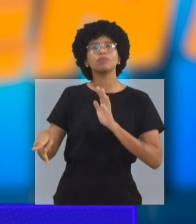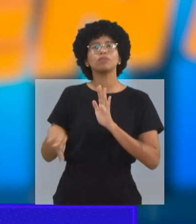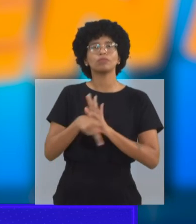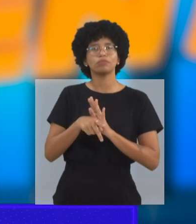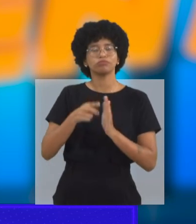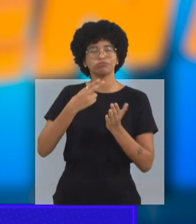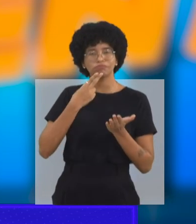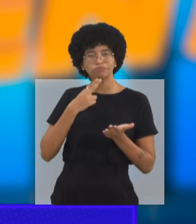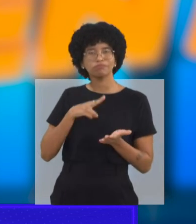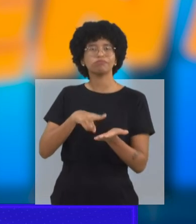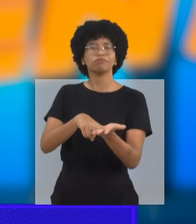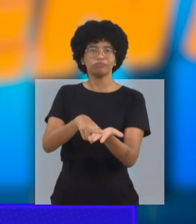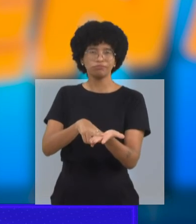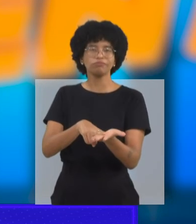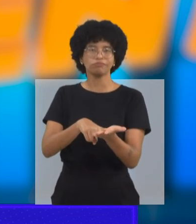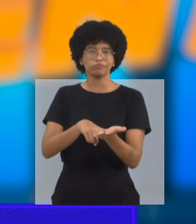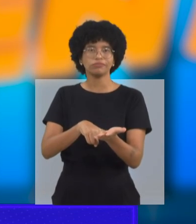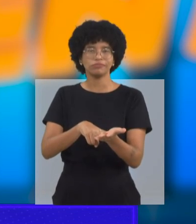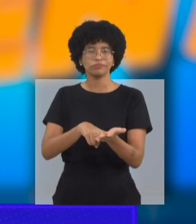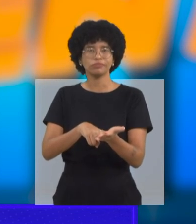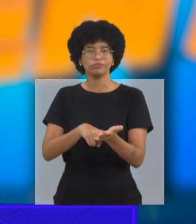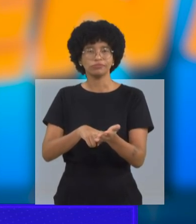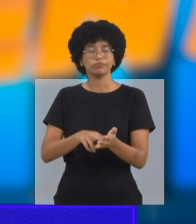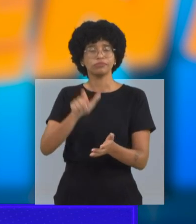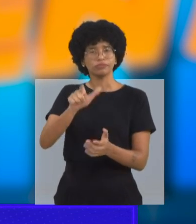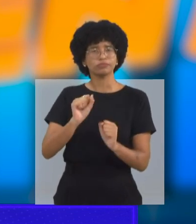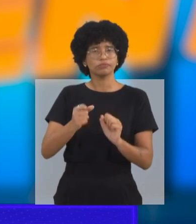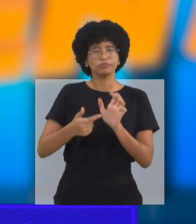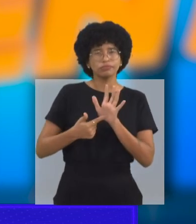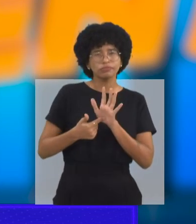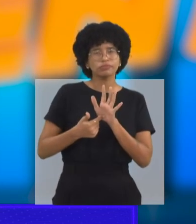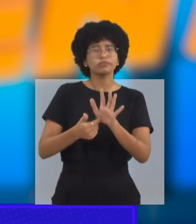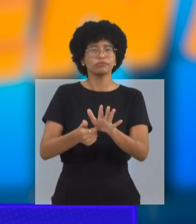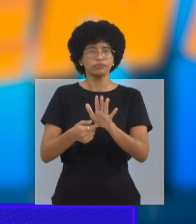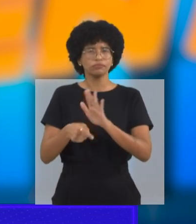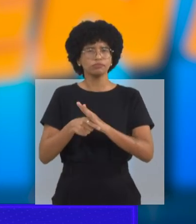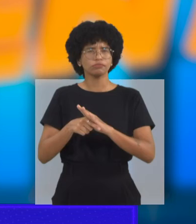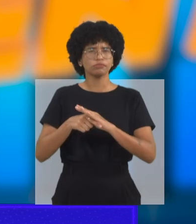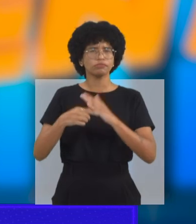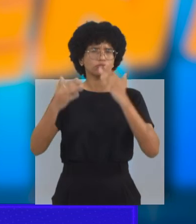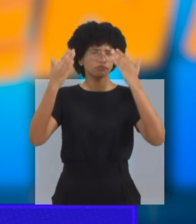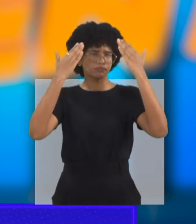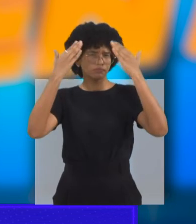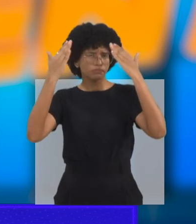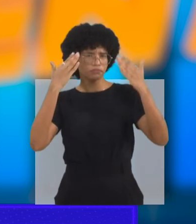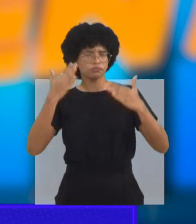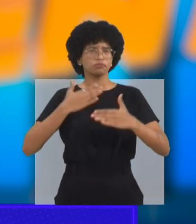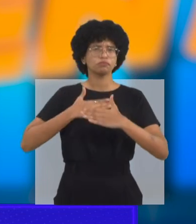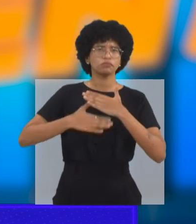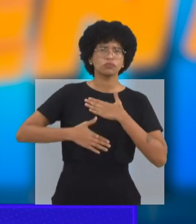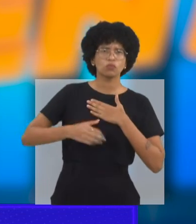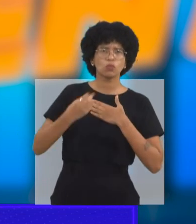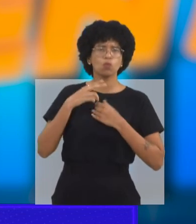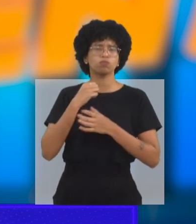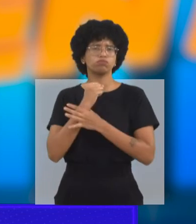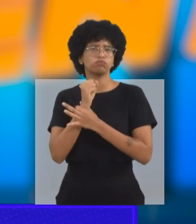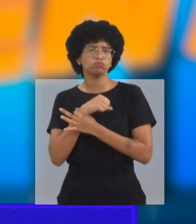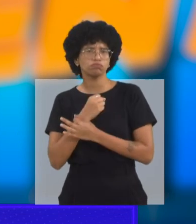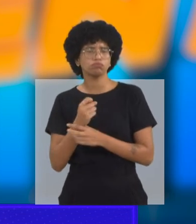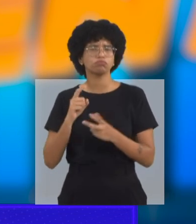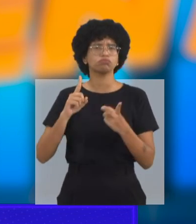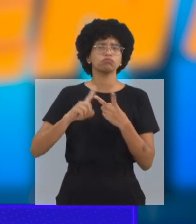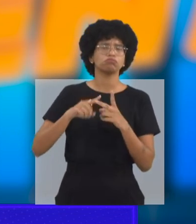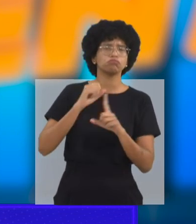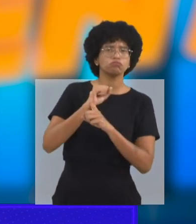encaminhamento para que essa criança se apresente a um terapeuta, a fisioterapeuta, a um assistente